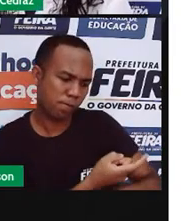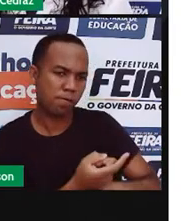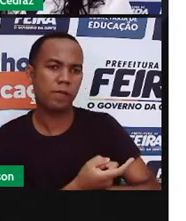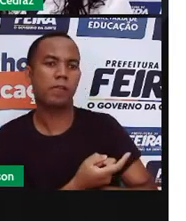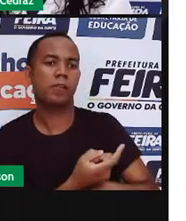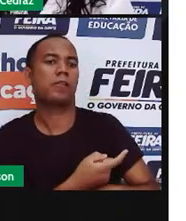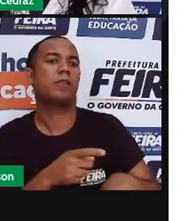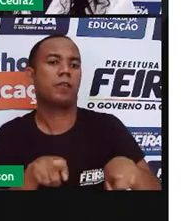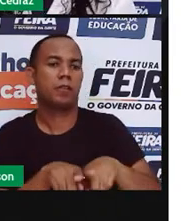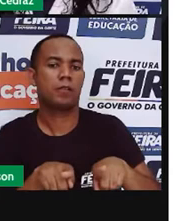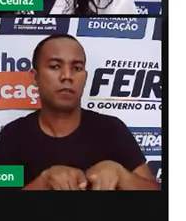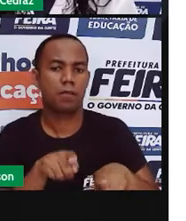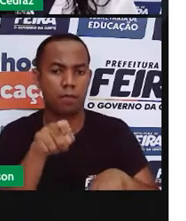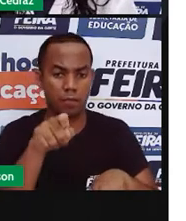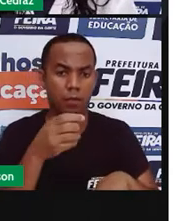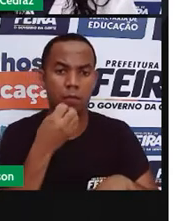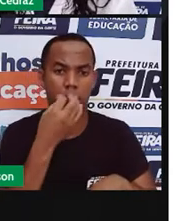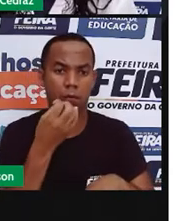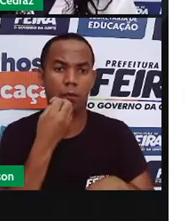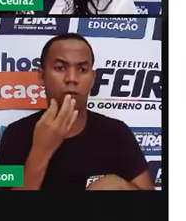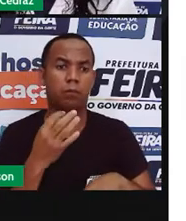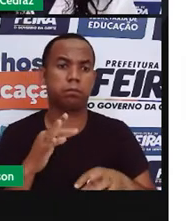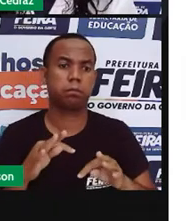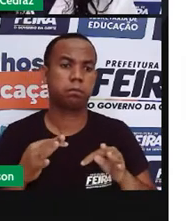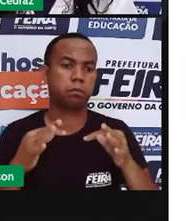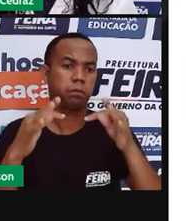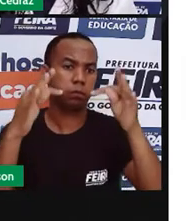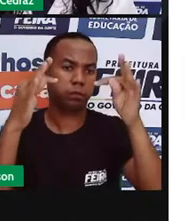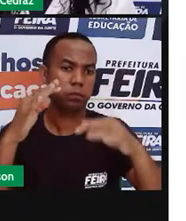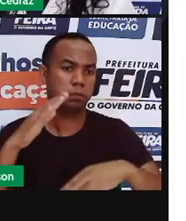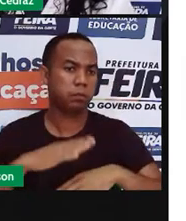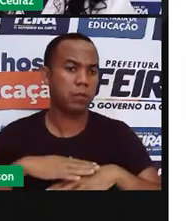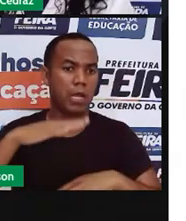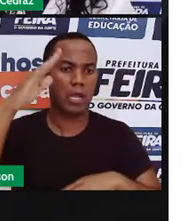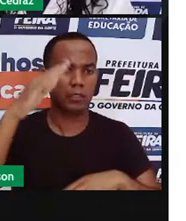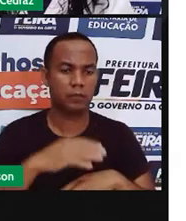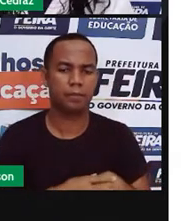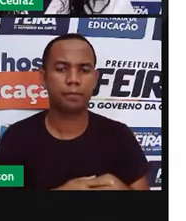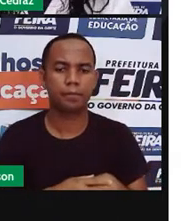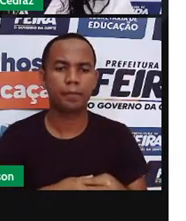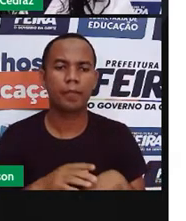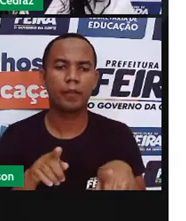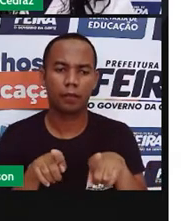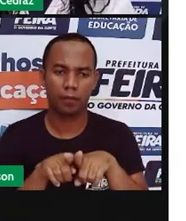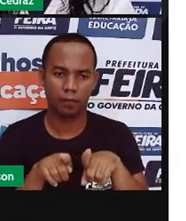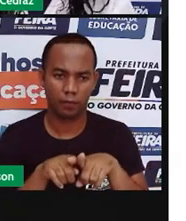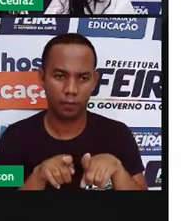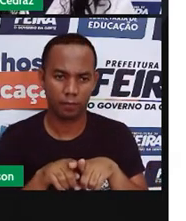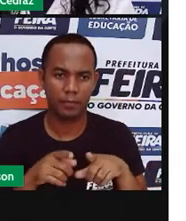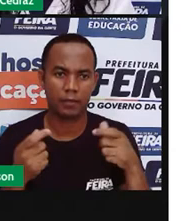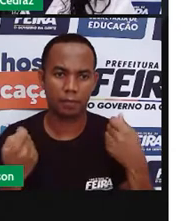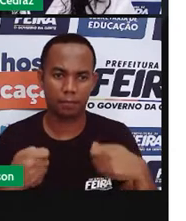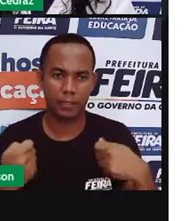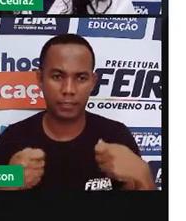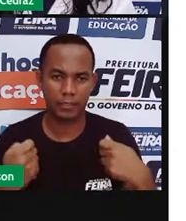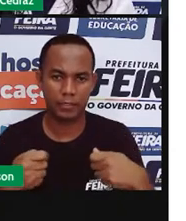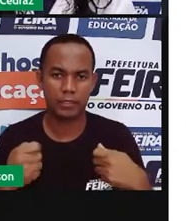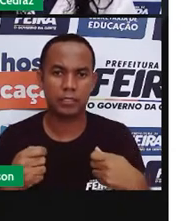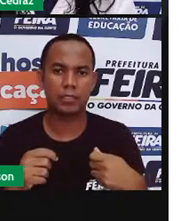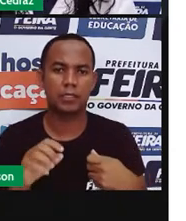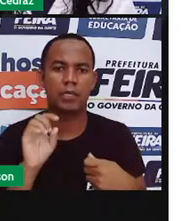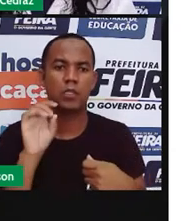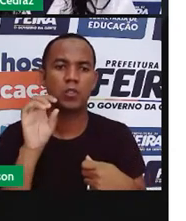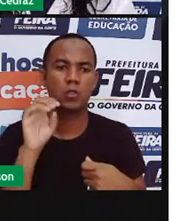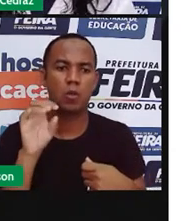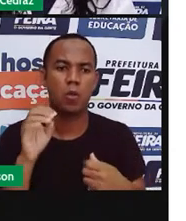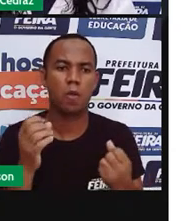trabalhadores. Nesse tipo de agricultura, precisa praticamente só do motorista